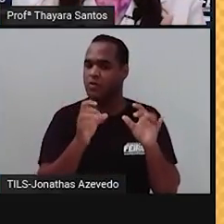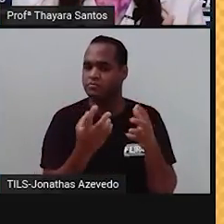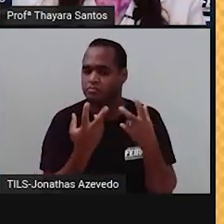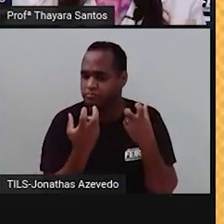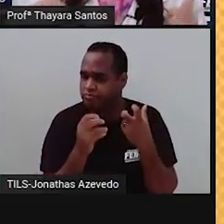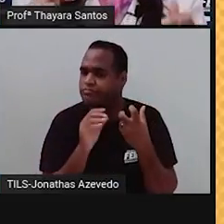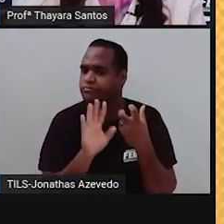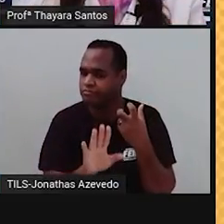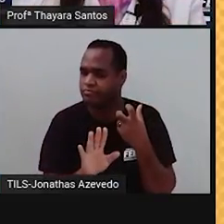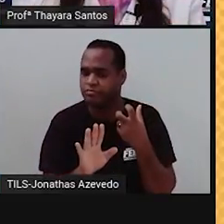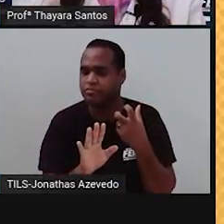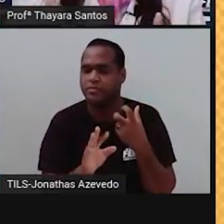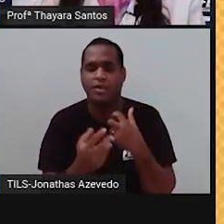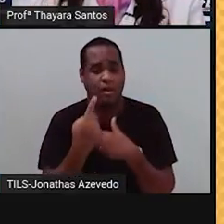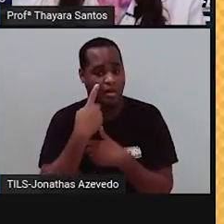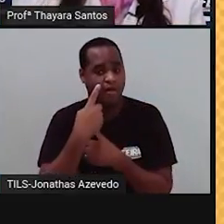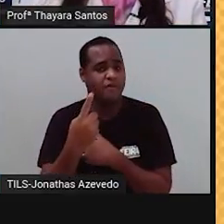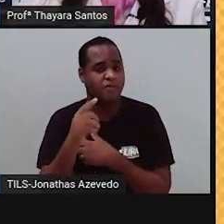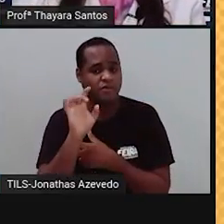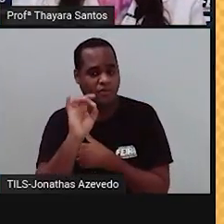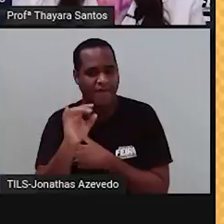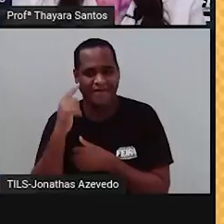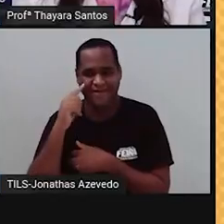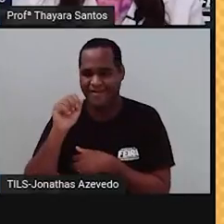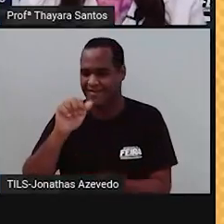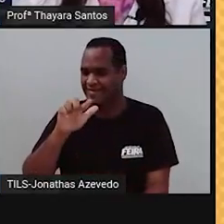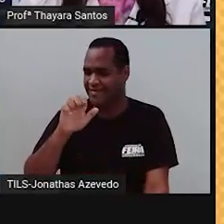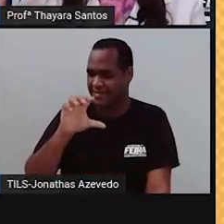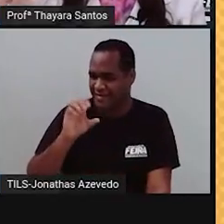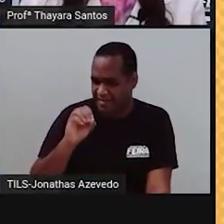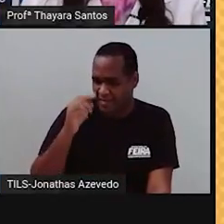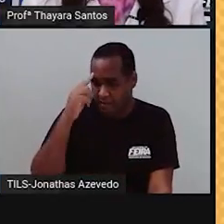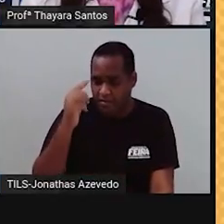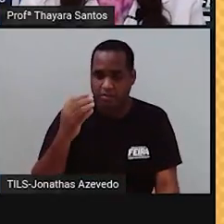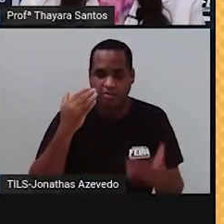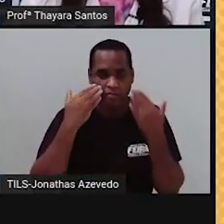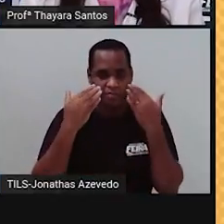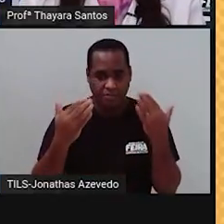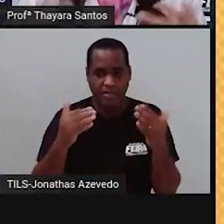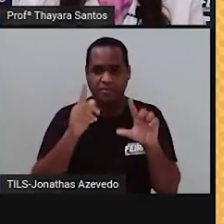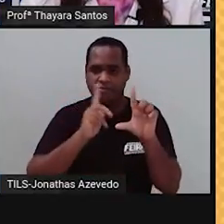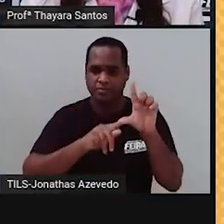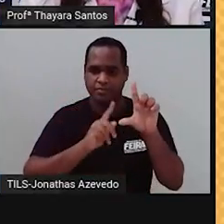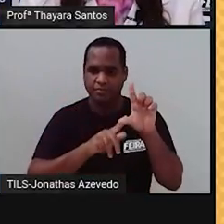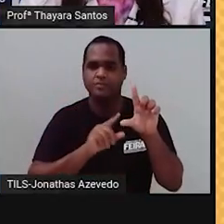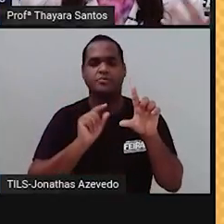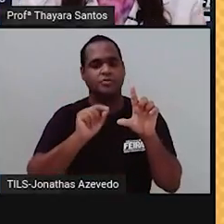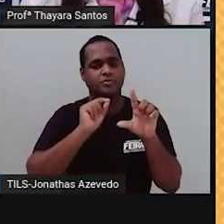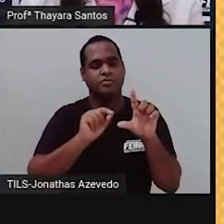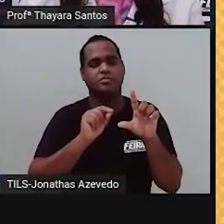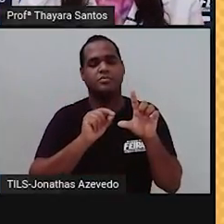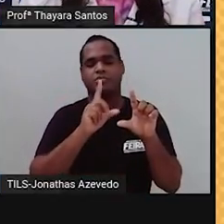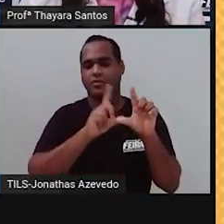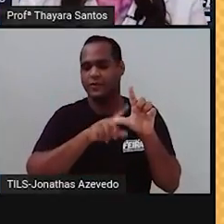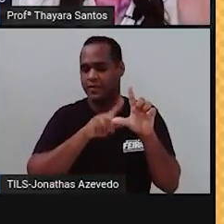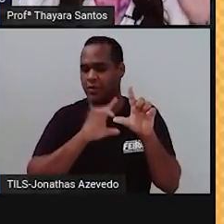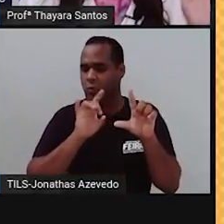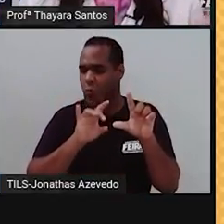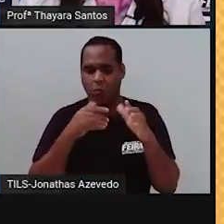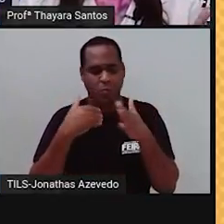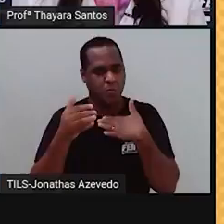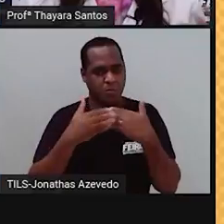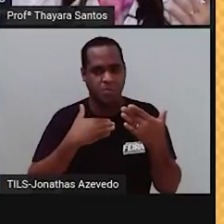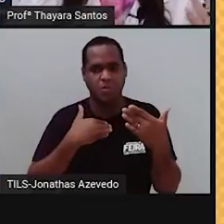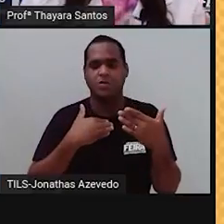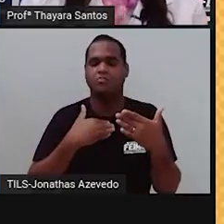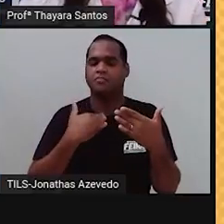A gente já viu que os alelos, eles são representados por letras. Eles podem ser representados por qualquer letra. A gente